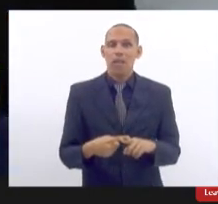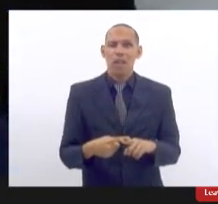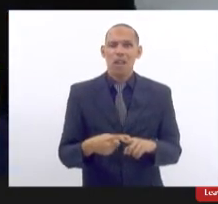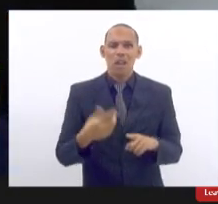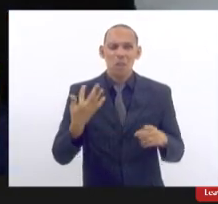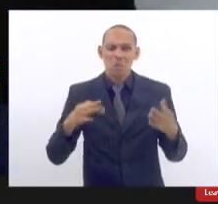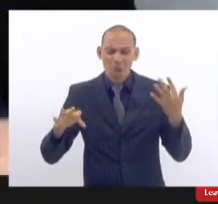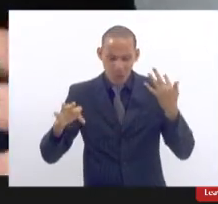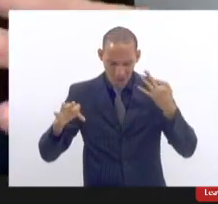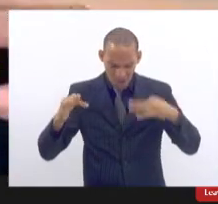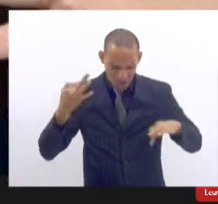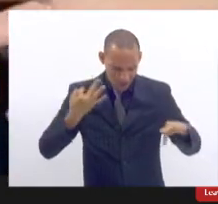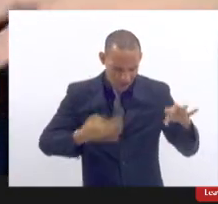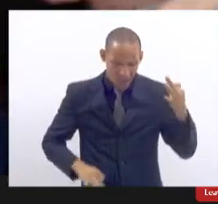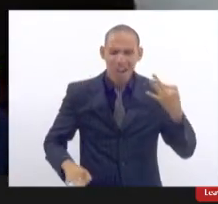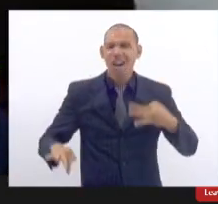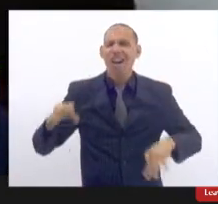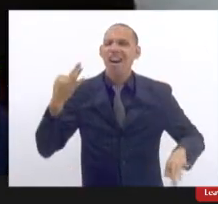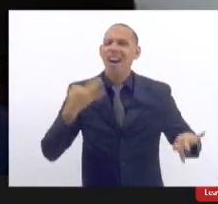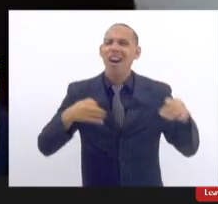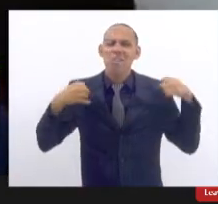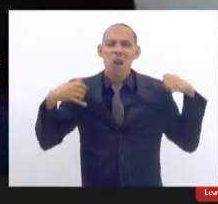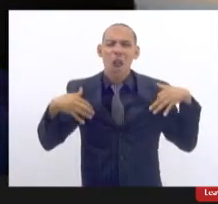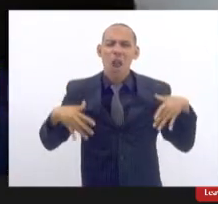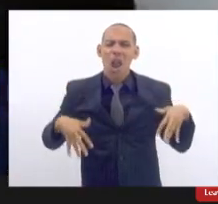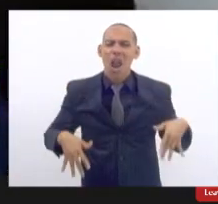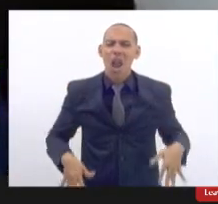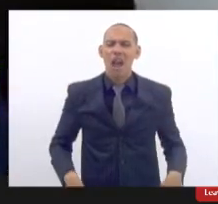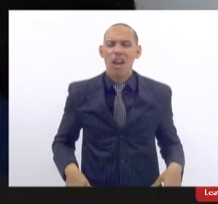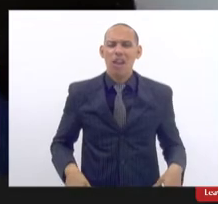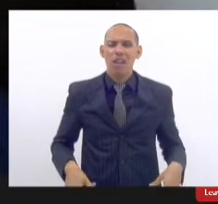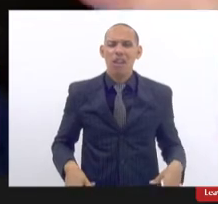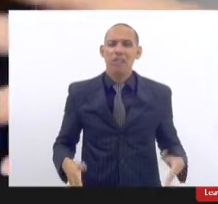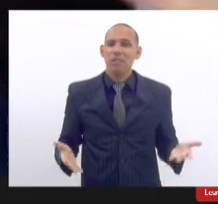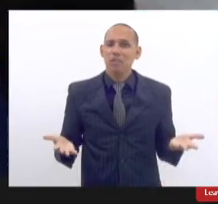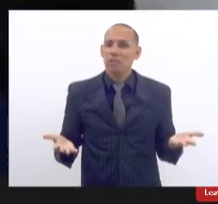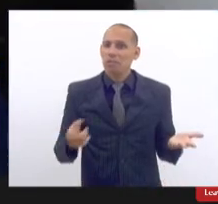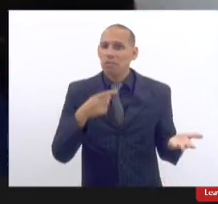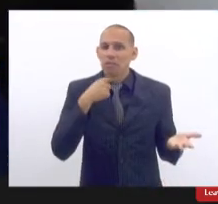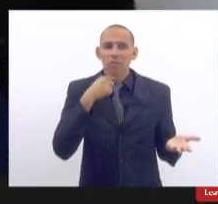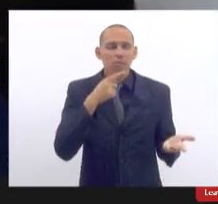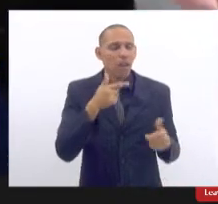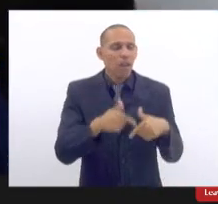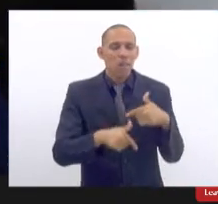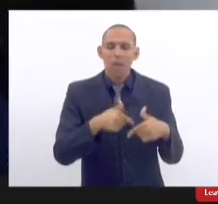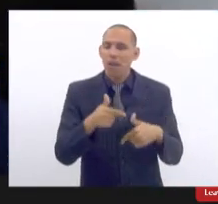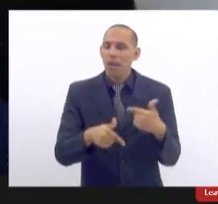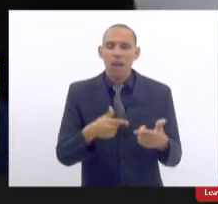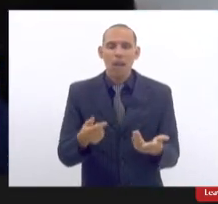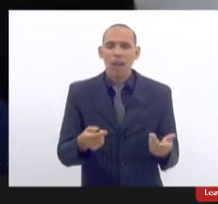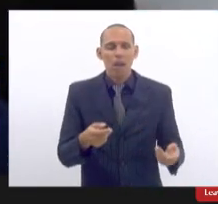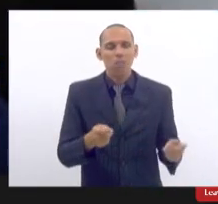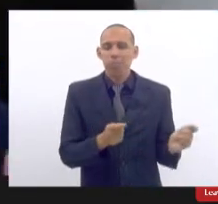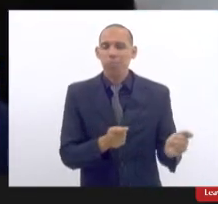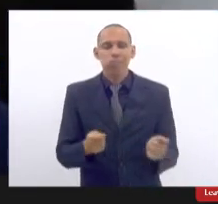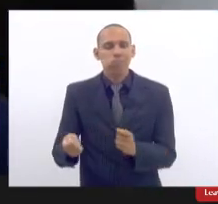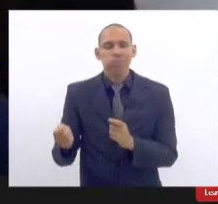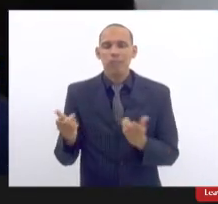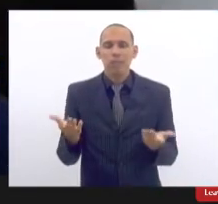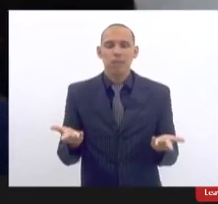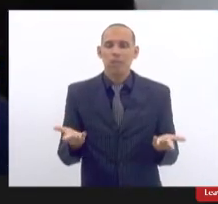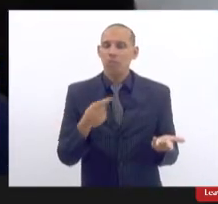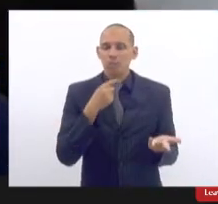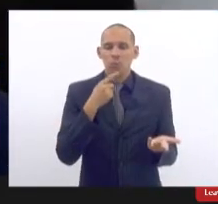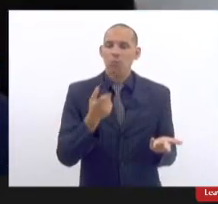dores e que se radiam pelo corpo e não conseguem exercer as suas atividades habituais então